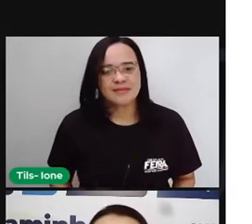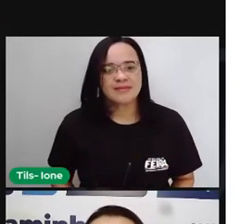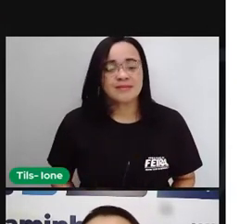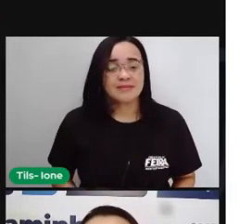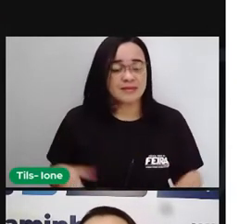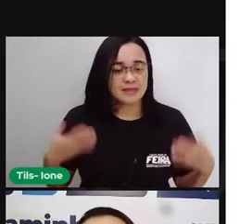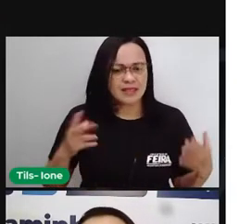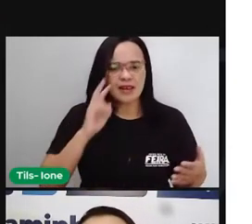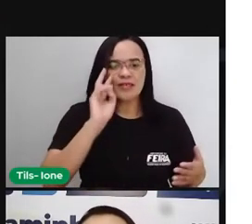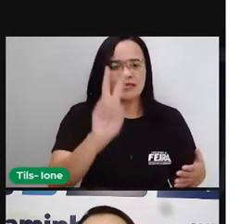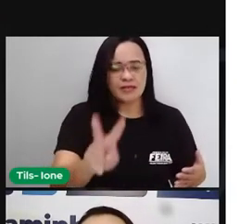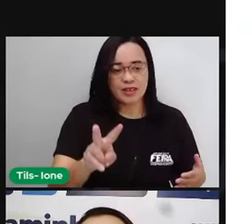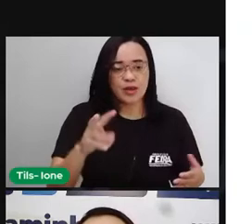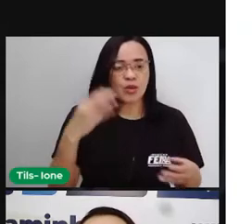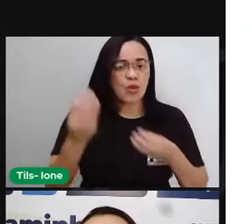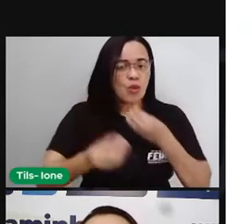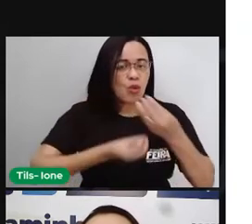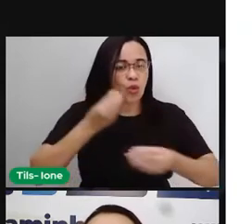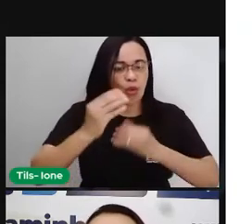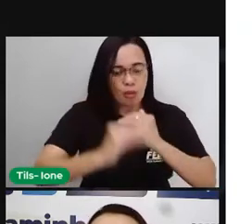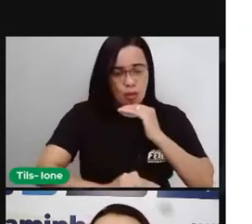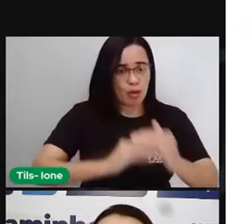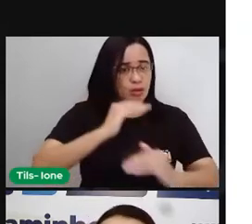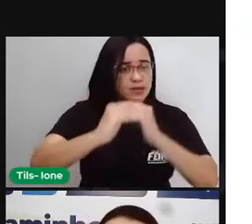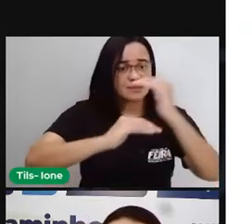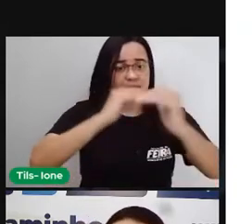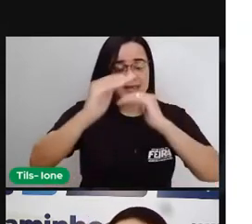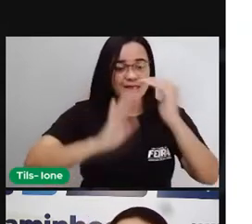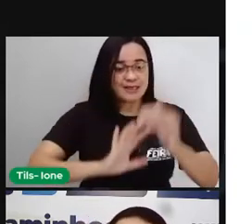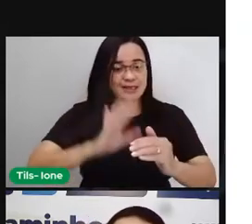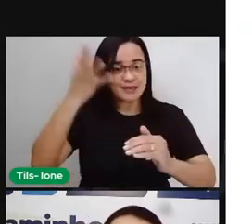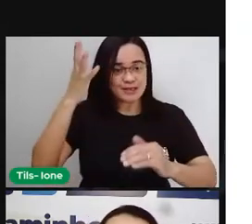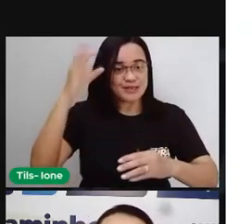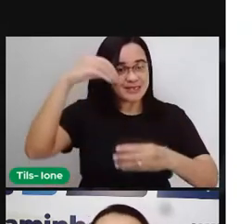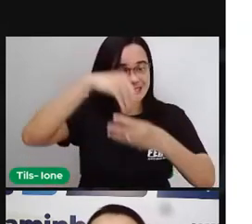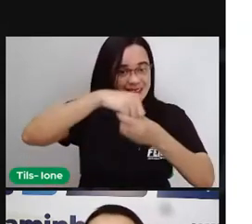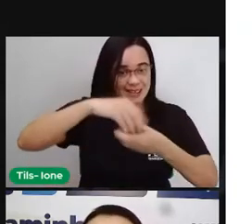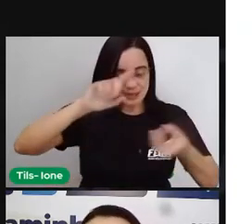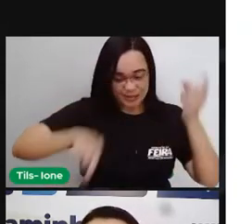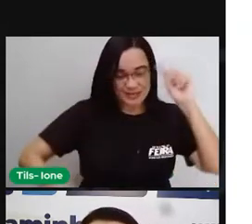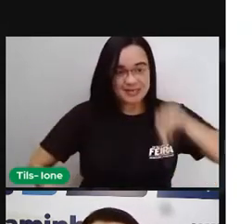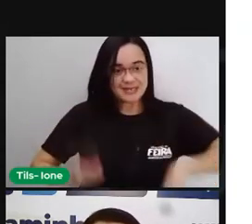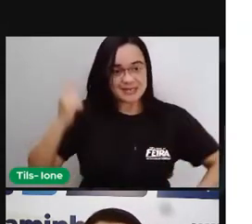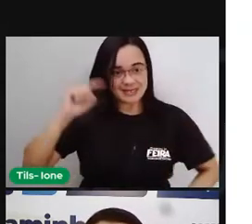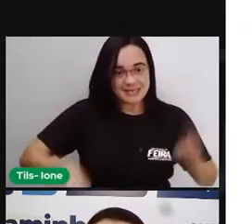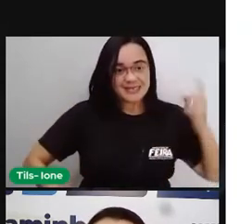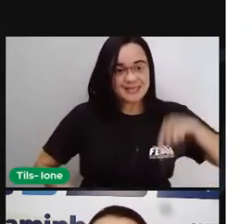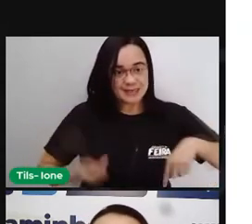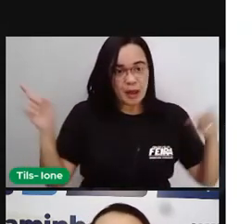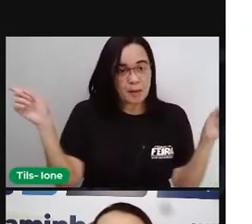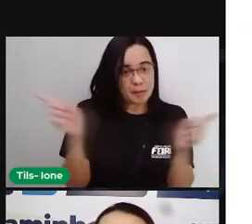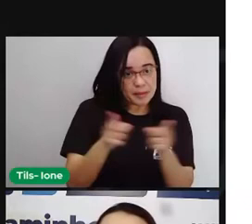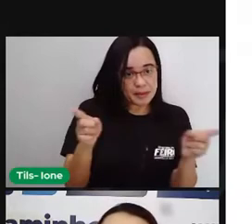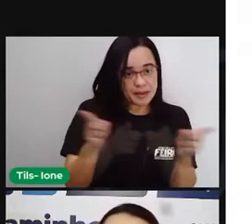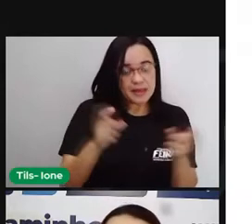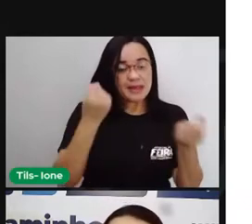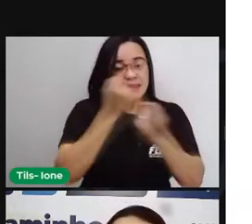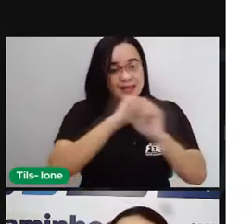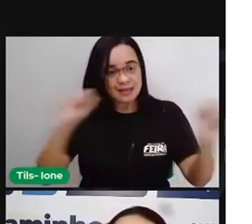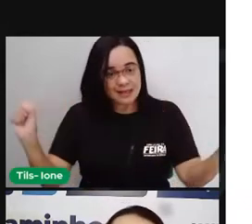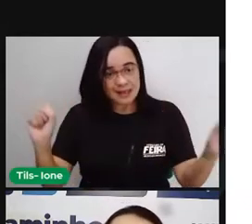Então, a gente já observou aí como é que o processo acontece, né? Através aí da pequena circulação, da grande